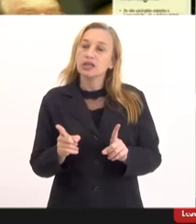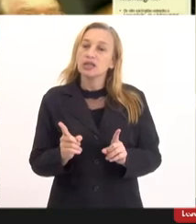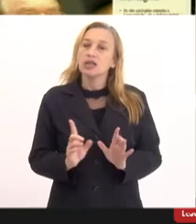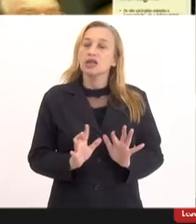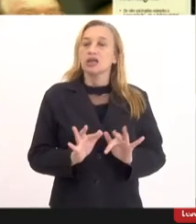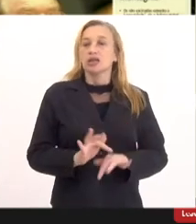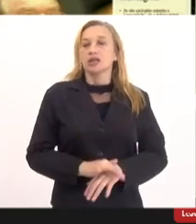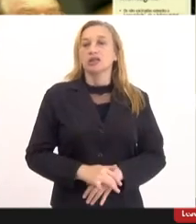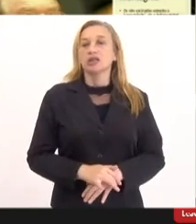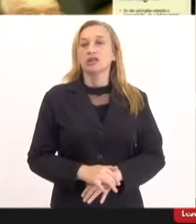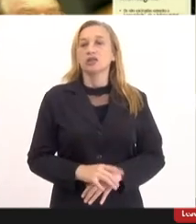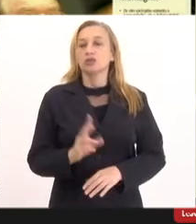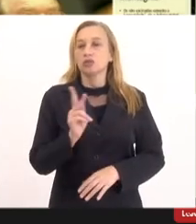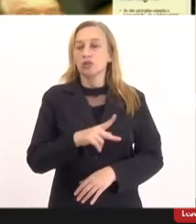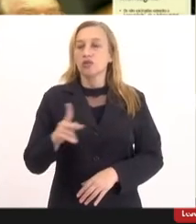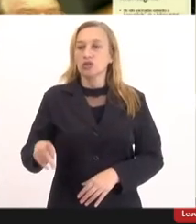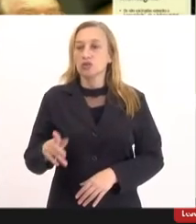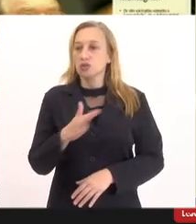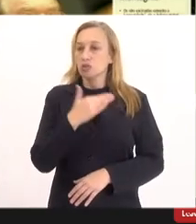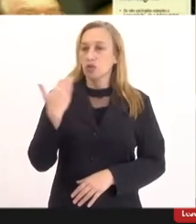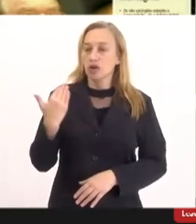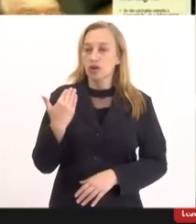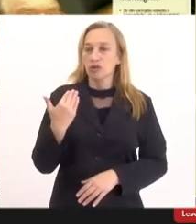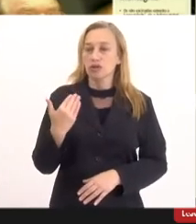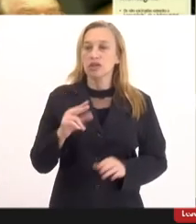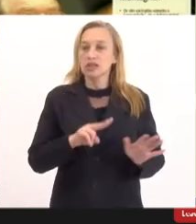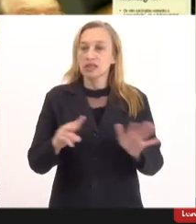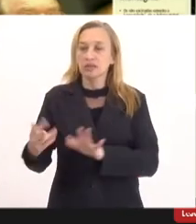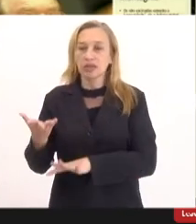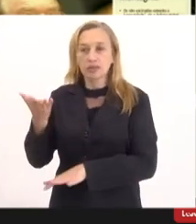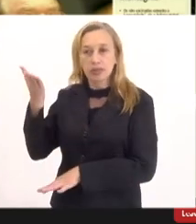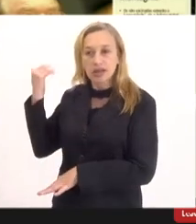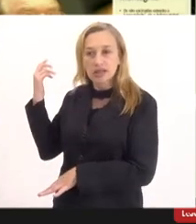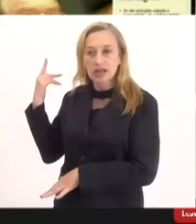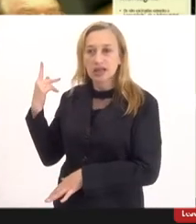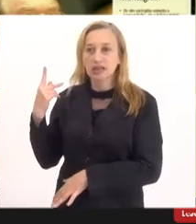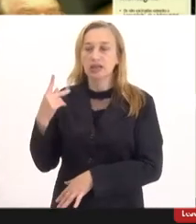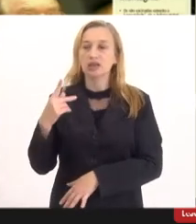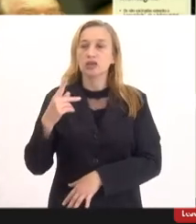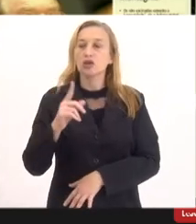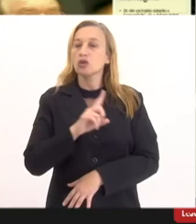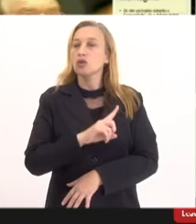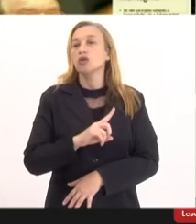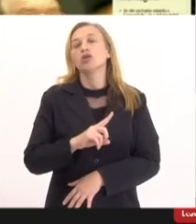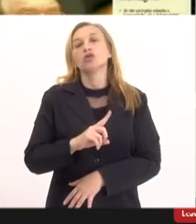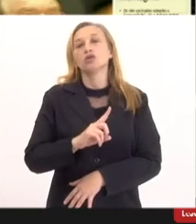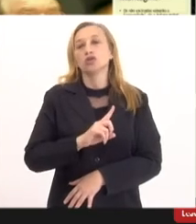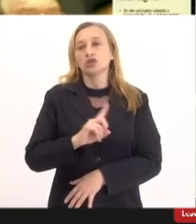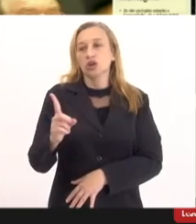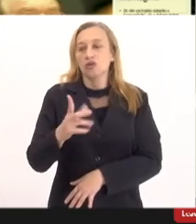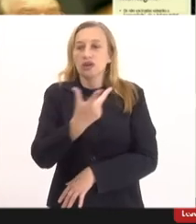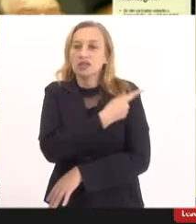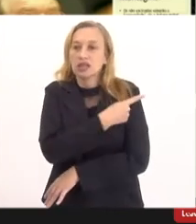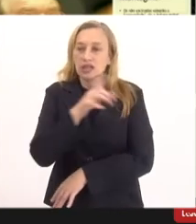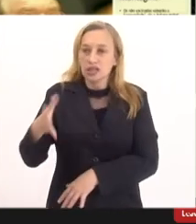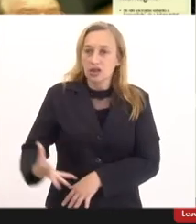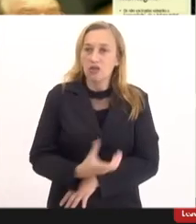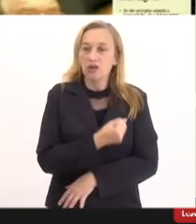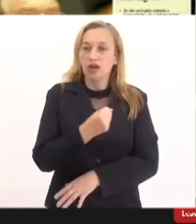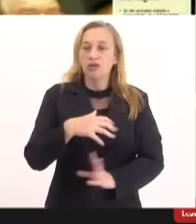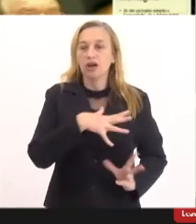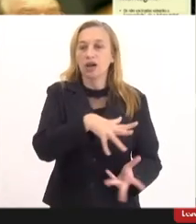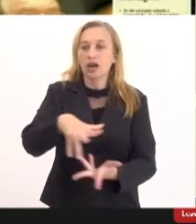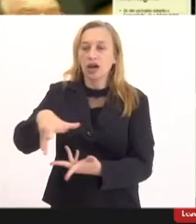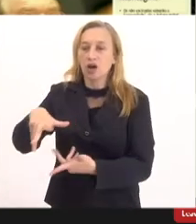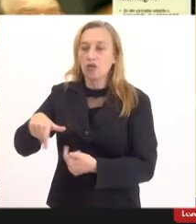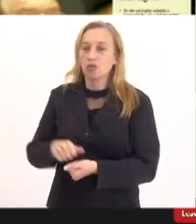Luc Montagnier que nos deixou semana passada os não vacinados salvarão a humanidade a gente deve evitar e dar